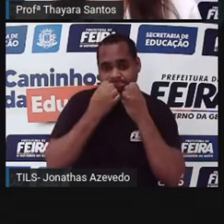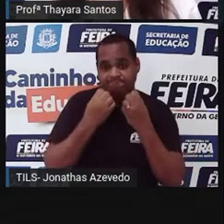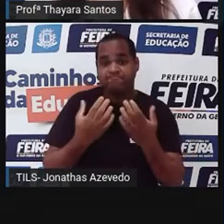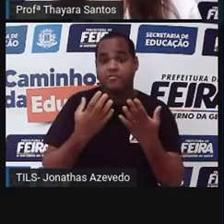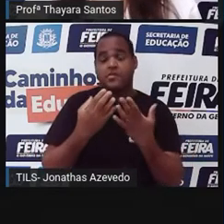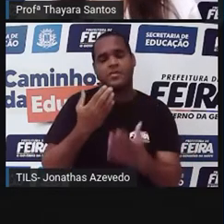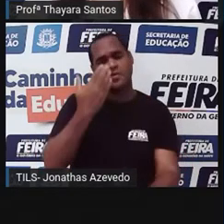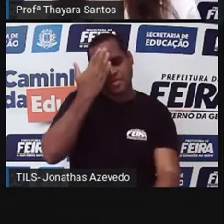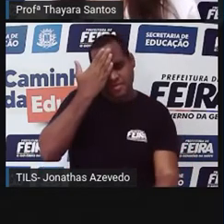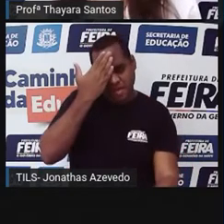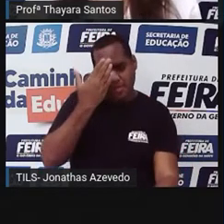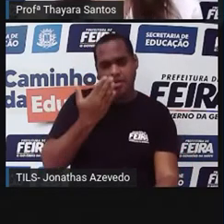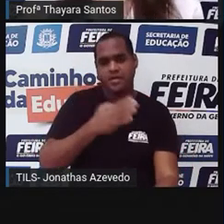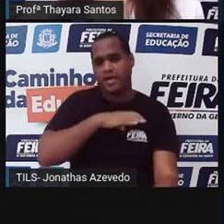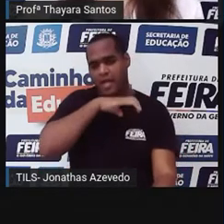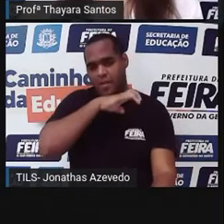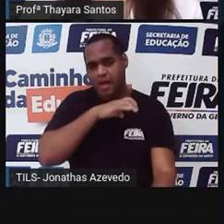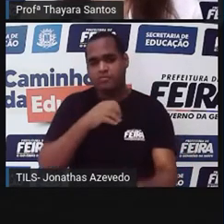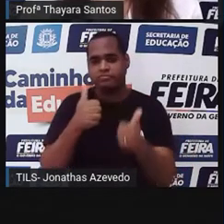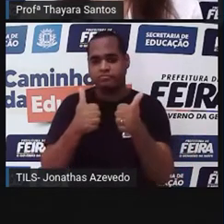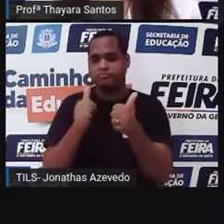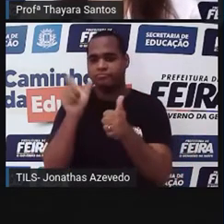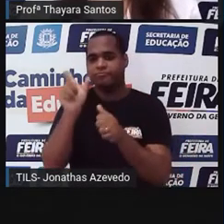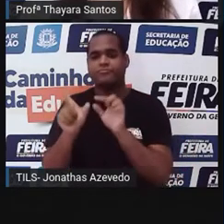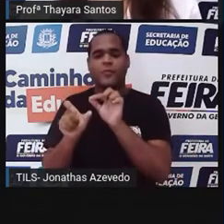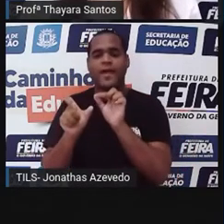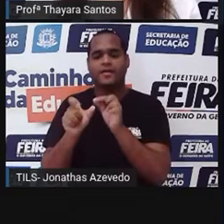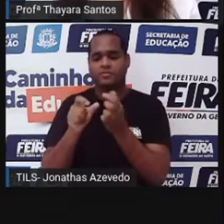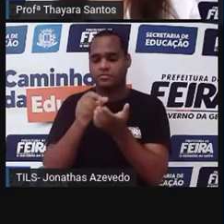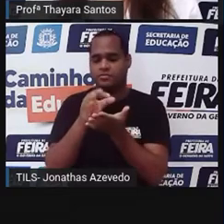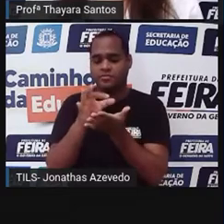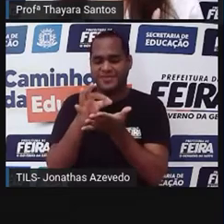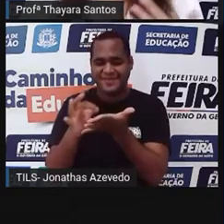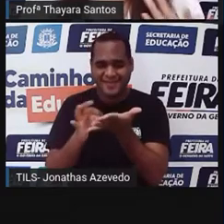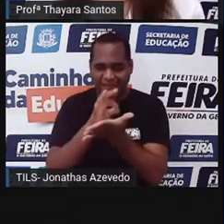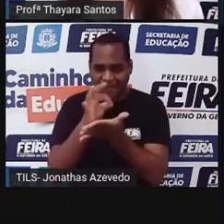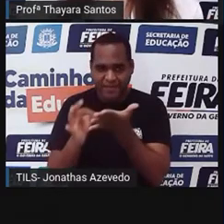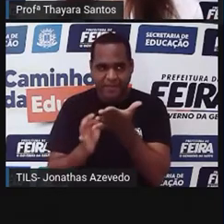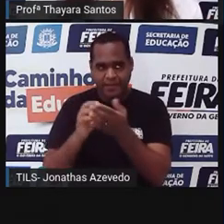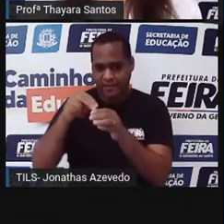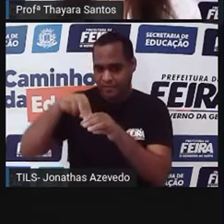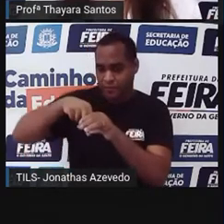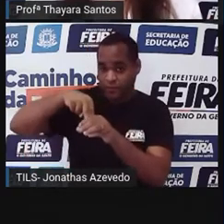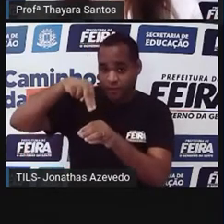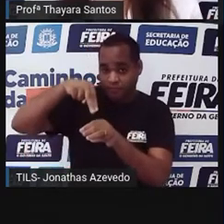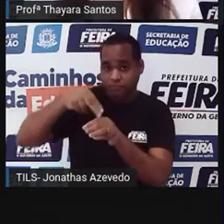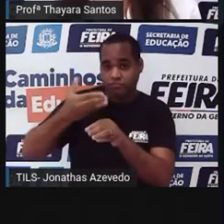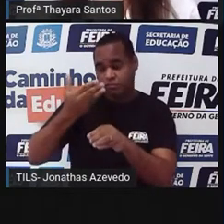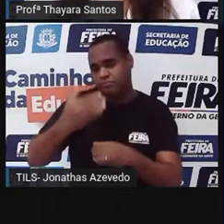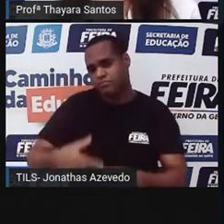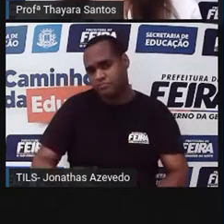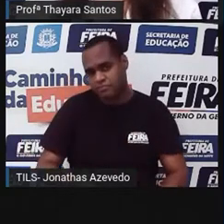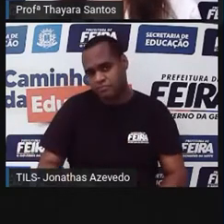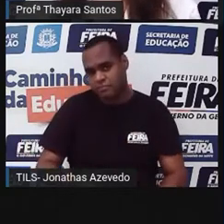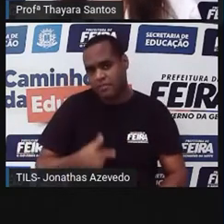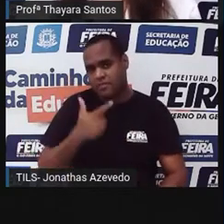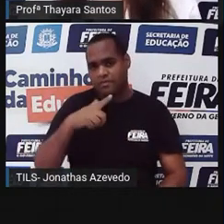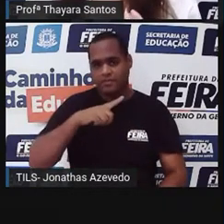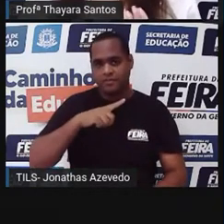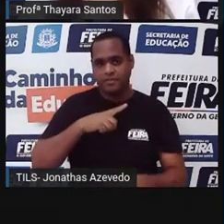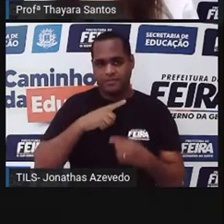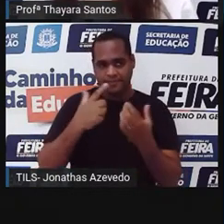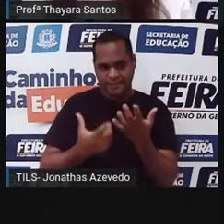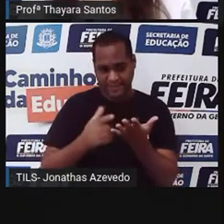gente sabe que os animais eles são eucariontes, isso quer dizer que eles apresentam células com núcleo. Além disso, eles são